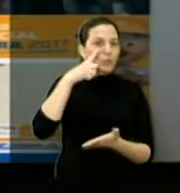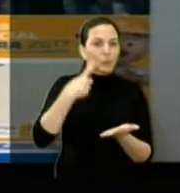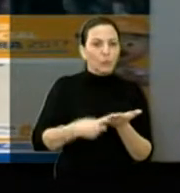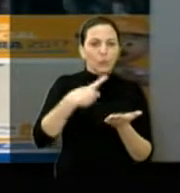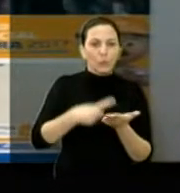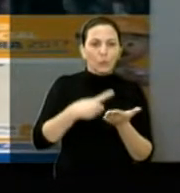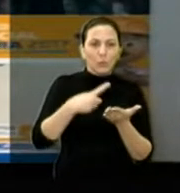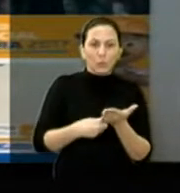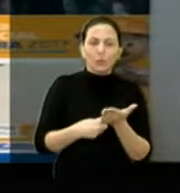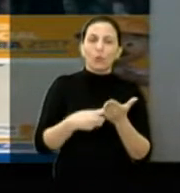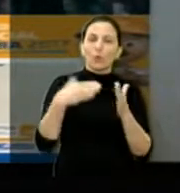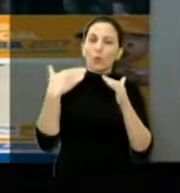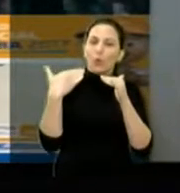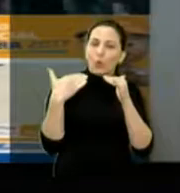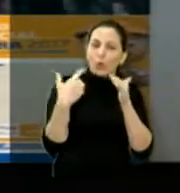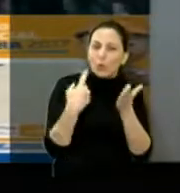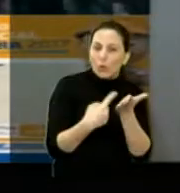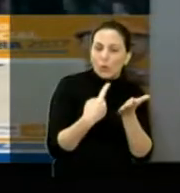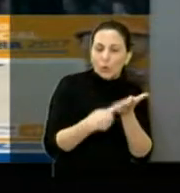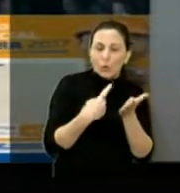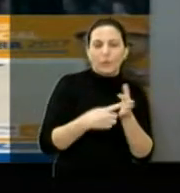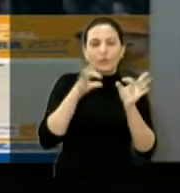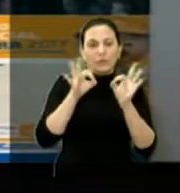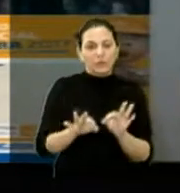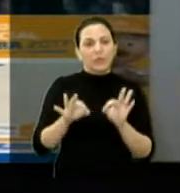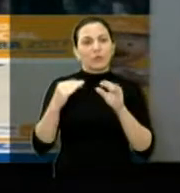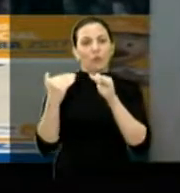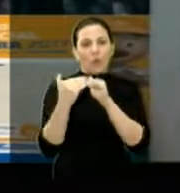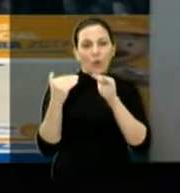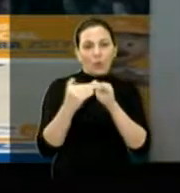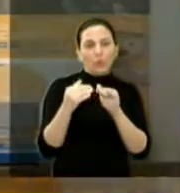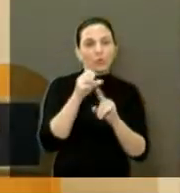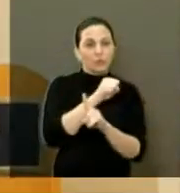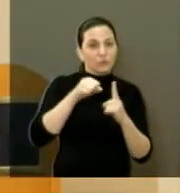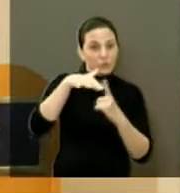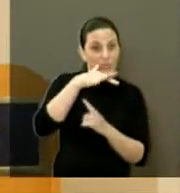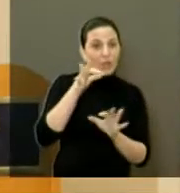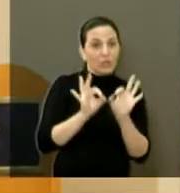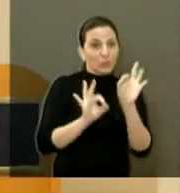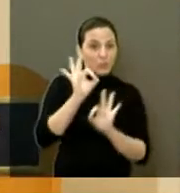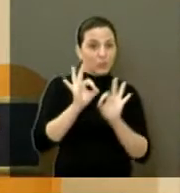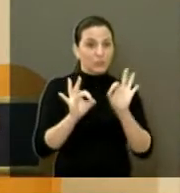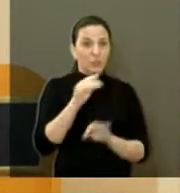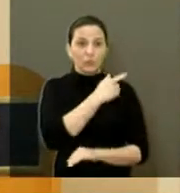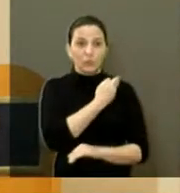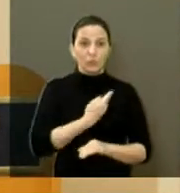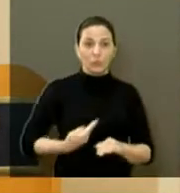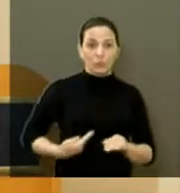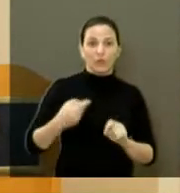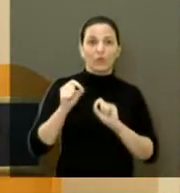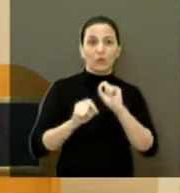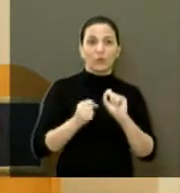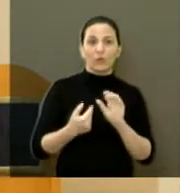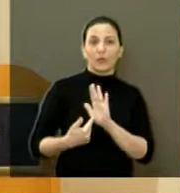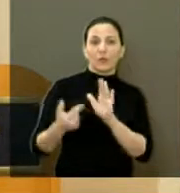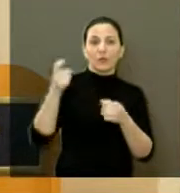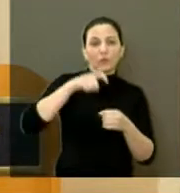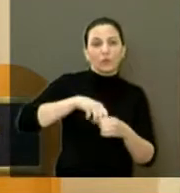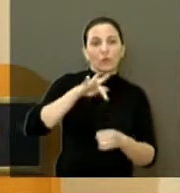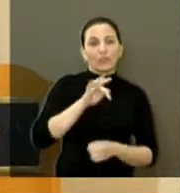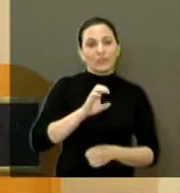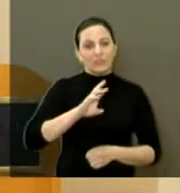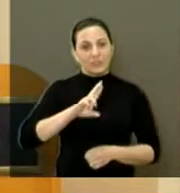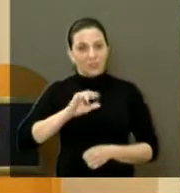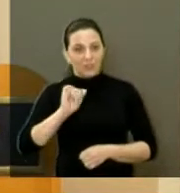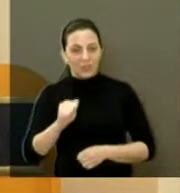que foi pactuado com a sociedade por meio do seu programa de governo, retomou a faceira como um presente para Araraquara.